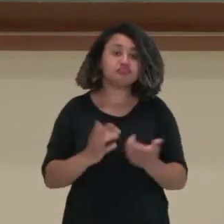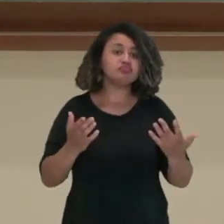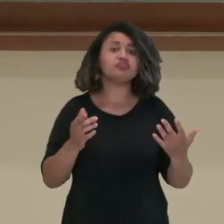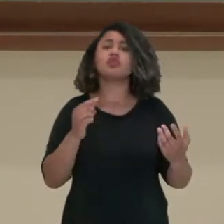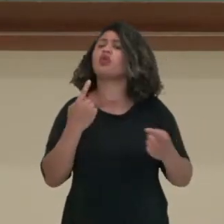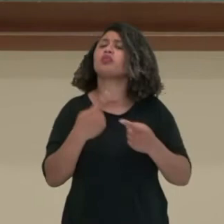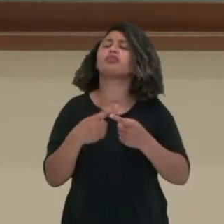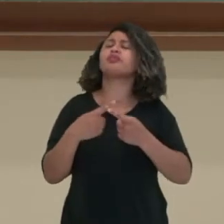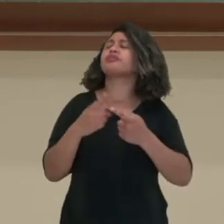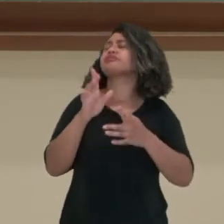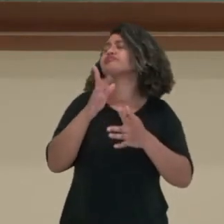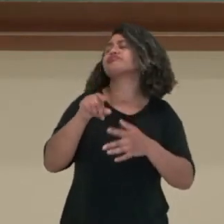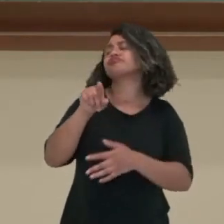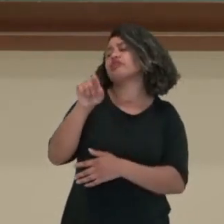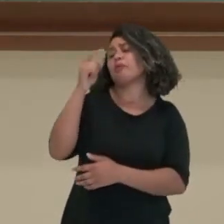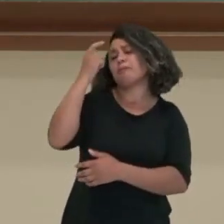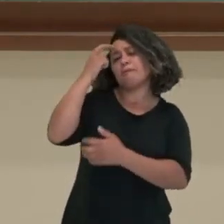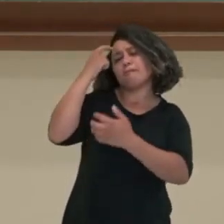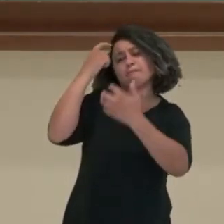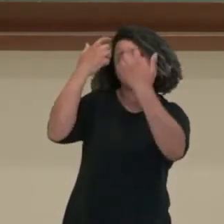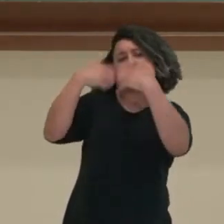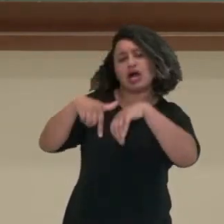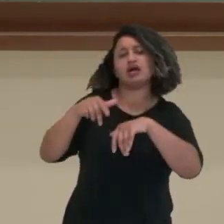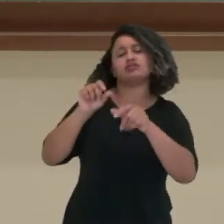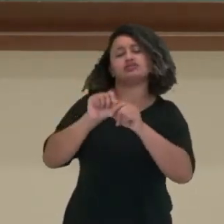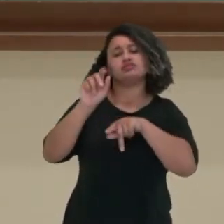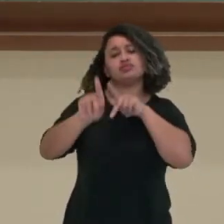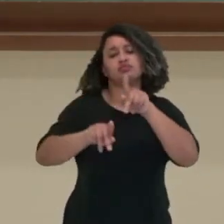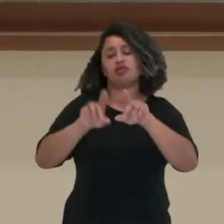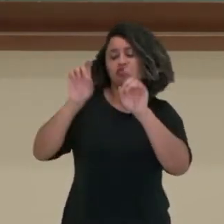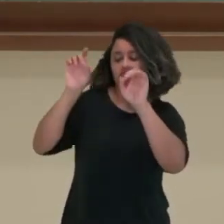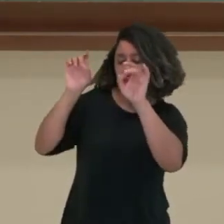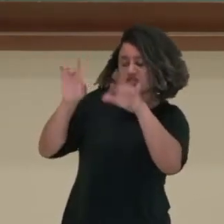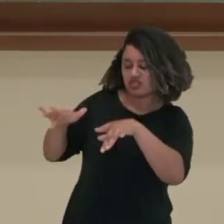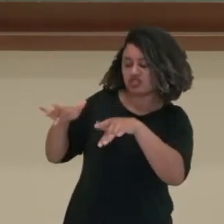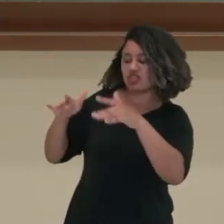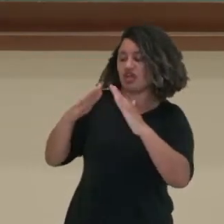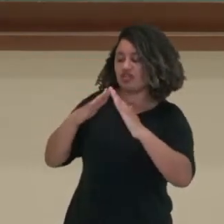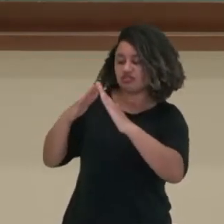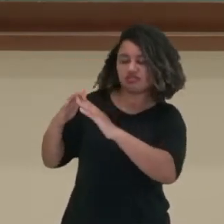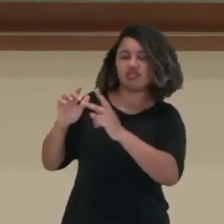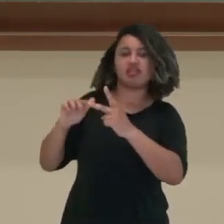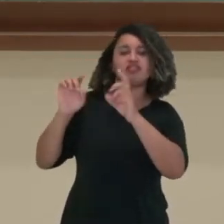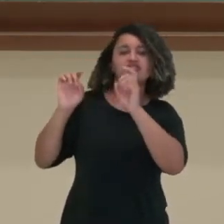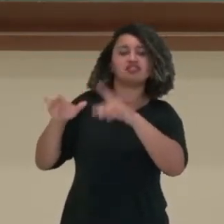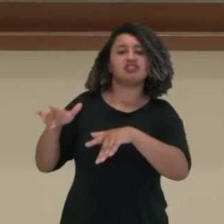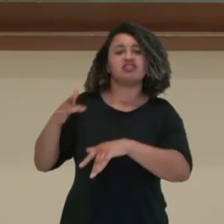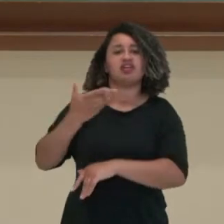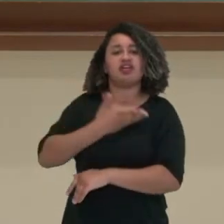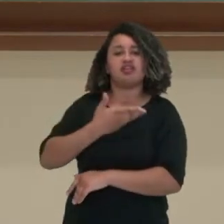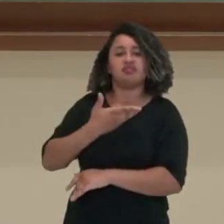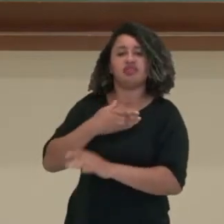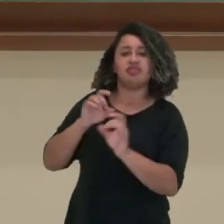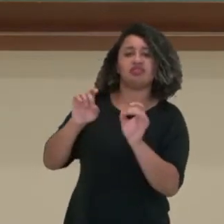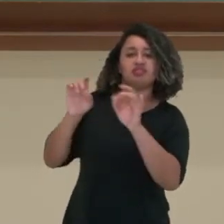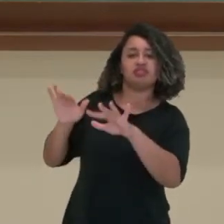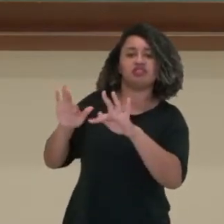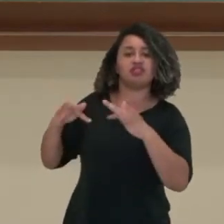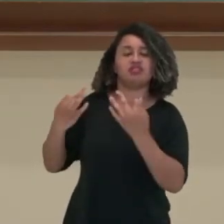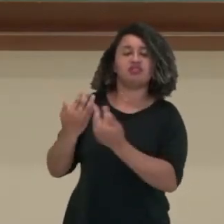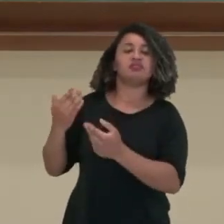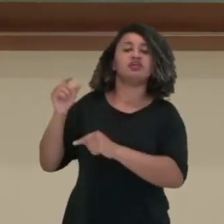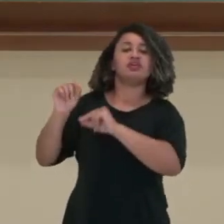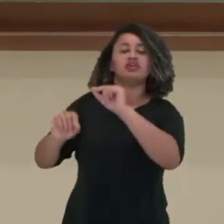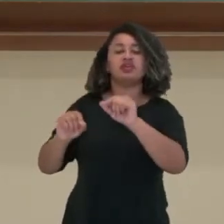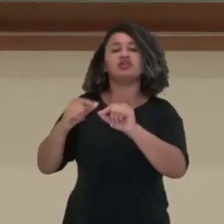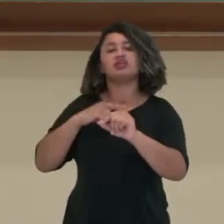motivos você pensa que levariam um povo a abandonar seus vizinhos, abandonar seus amigos, a sua família e se aventurarem